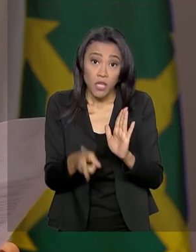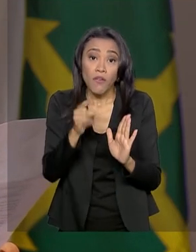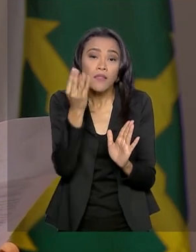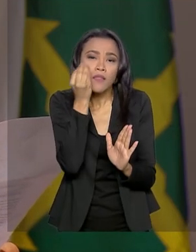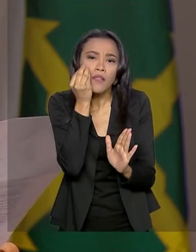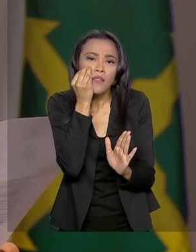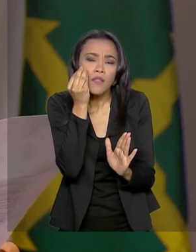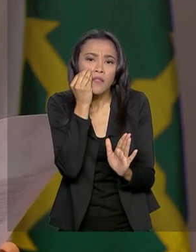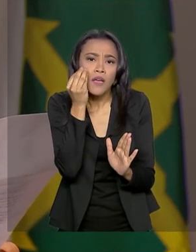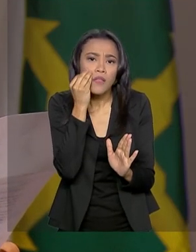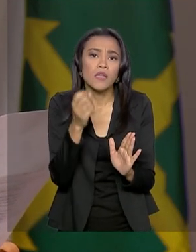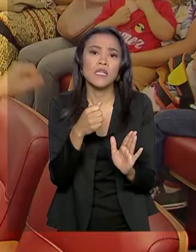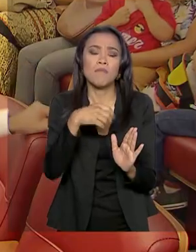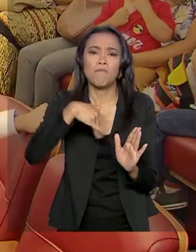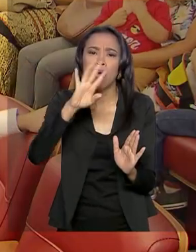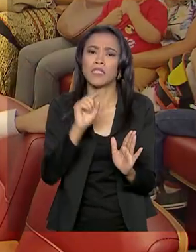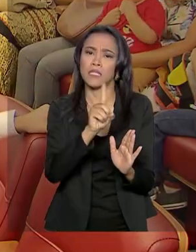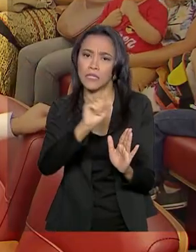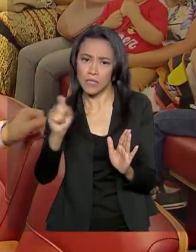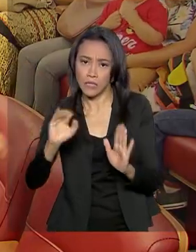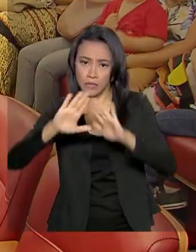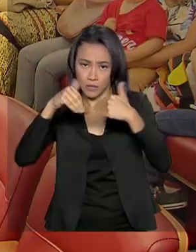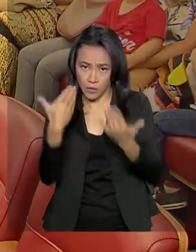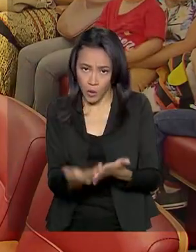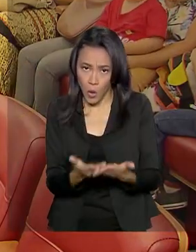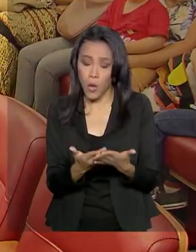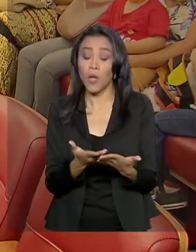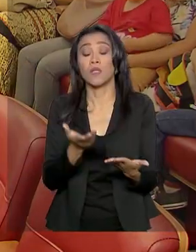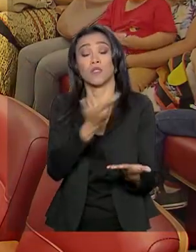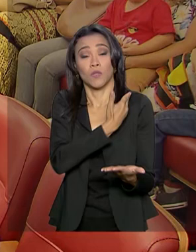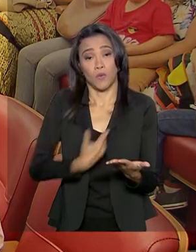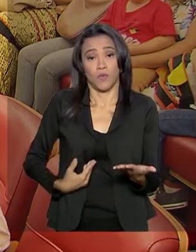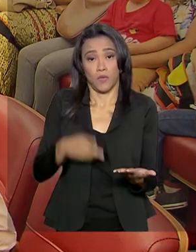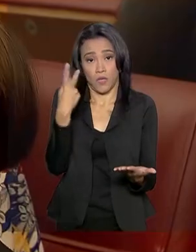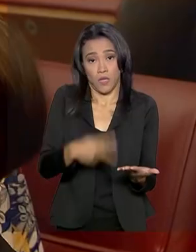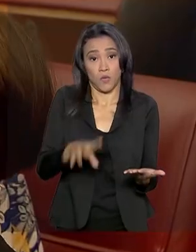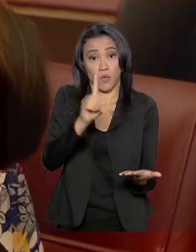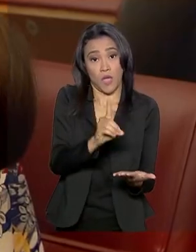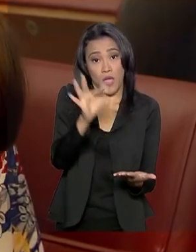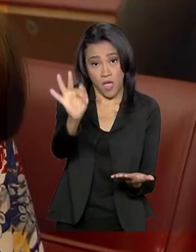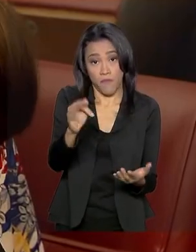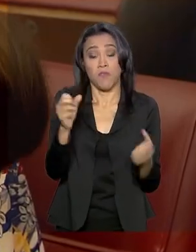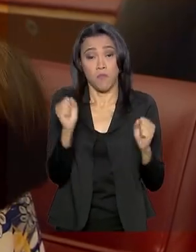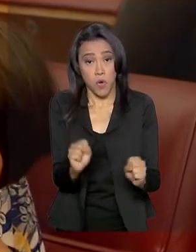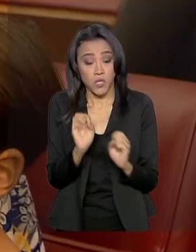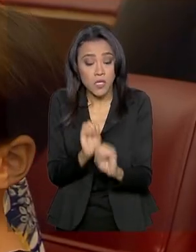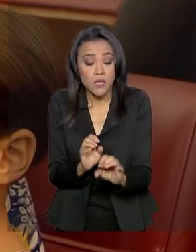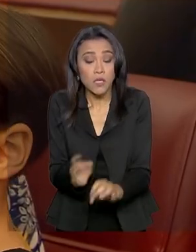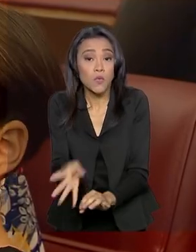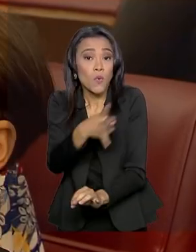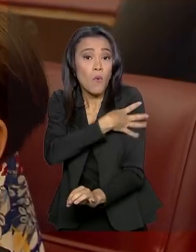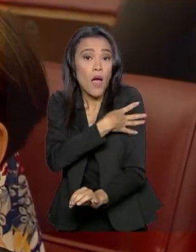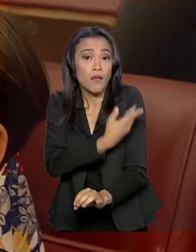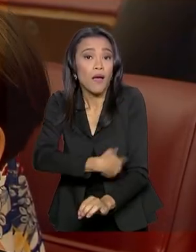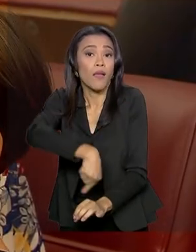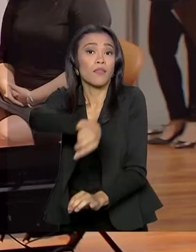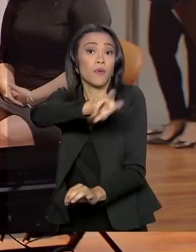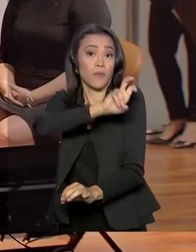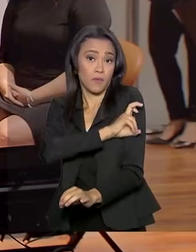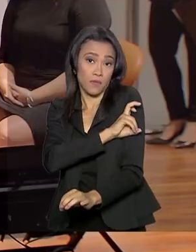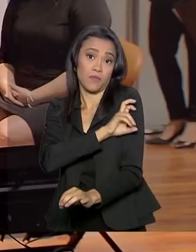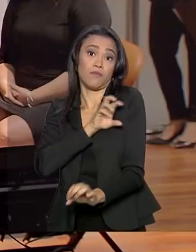públicas do Distrito Federal e pode alcançar até 30 mil crianças do quarto e quinto anos do ensino fundamental.